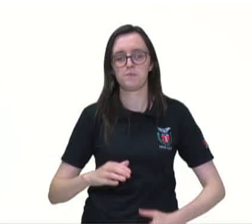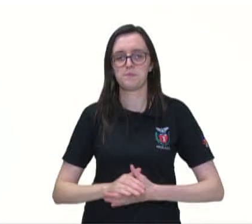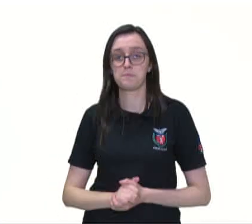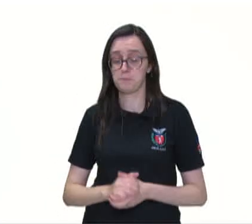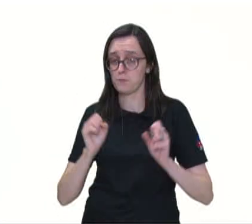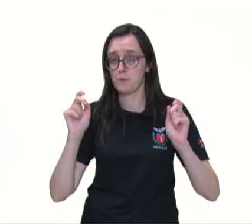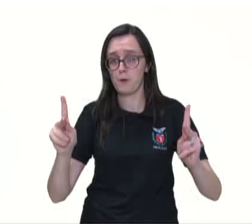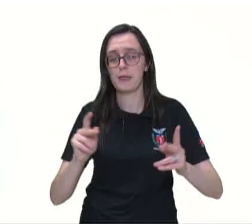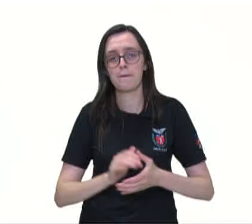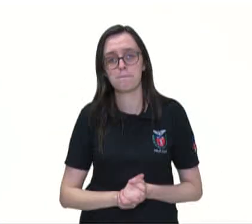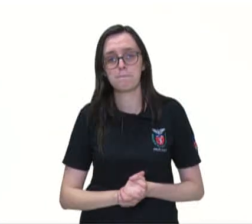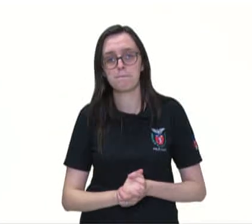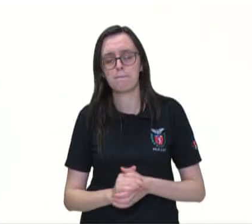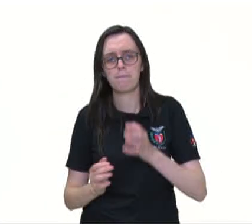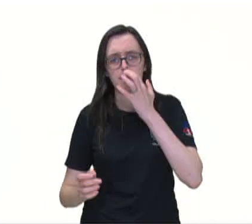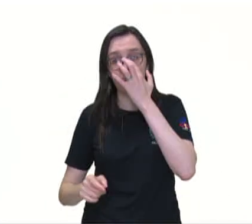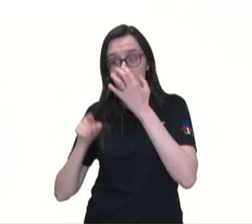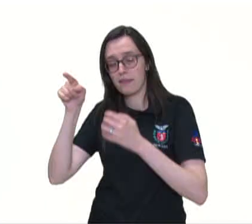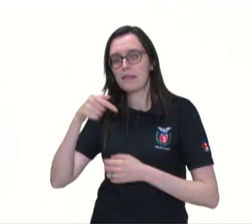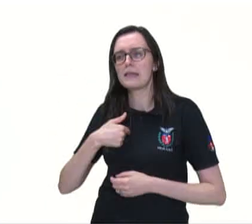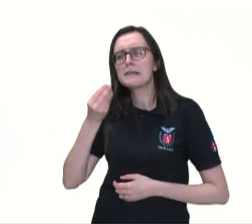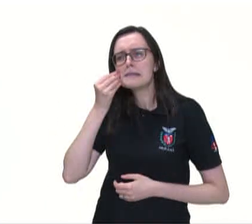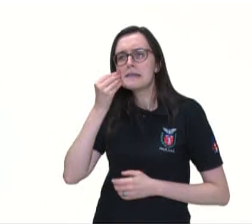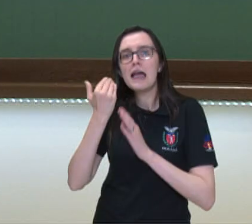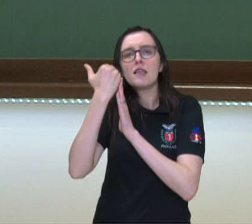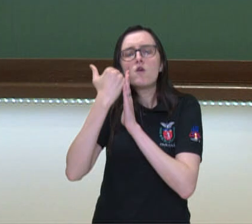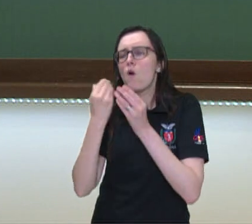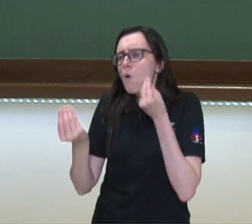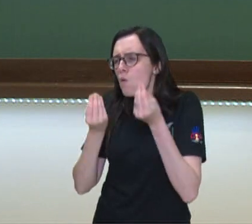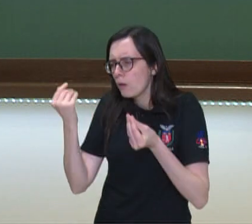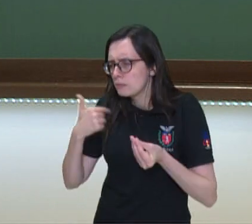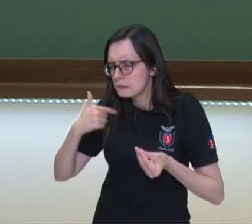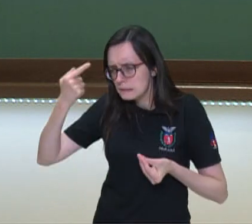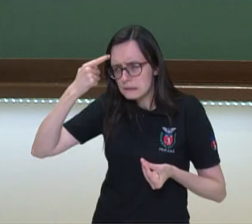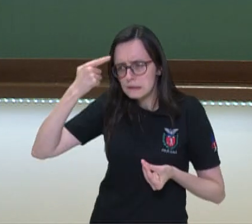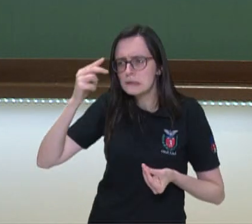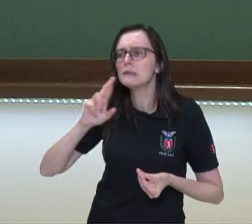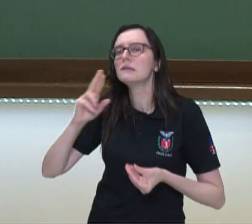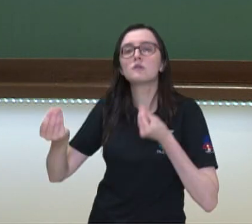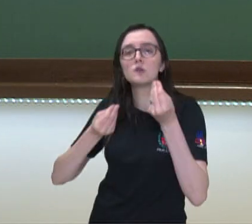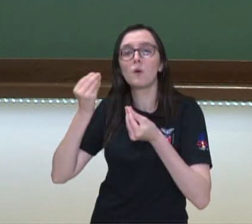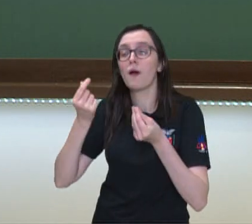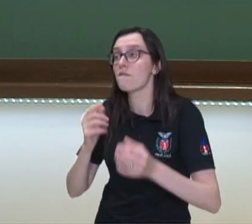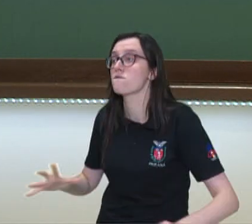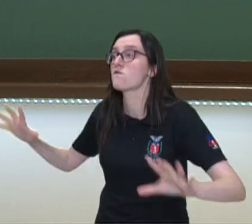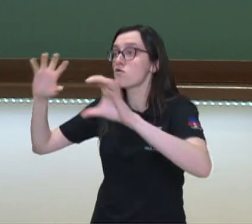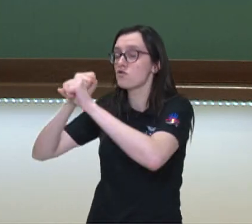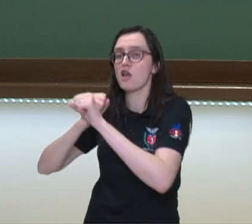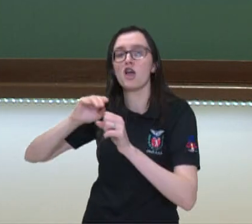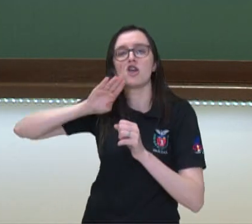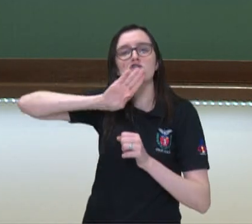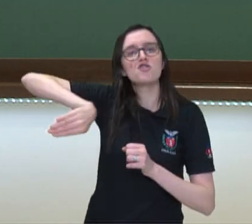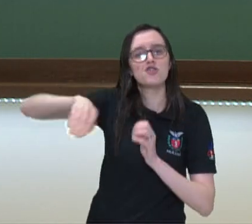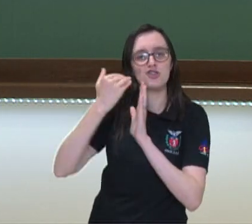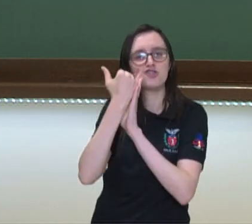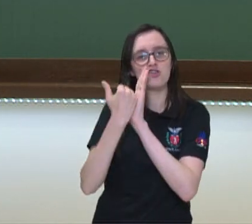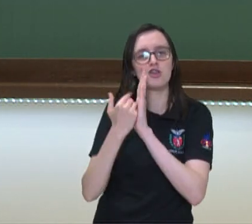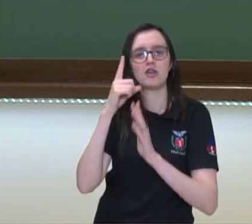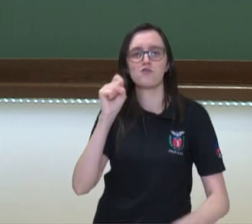Ok? Então como eu quis calcular o desconto, o aconteceu? Eu peguei o valor total e diminuí essa porcentagem de